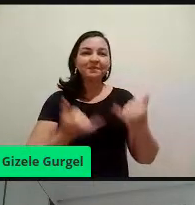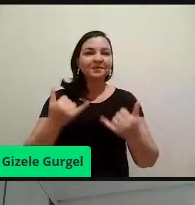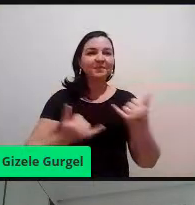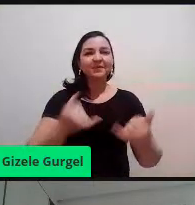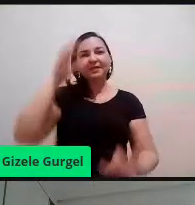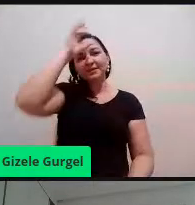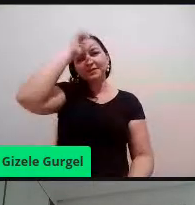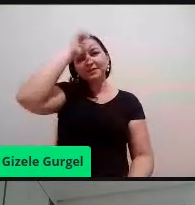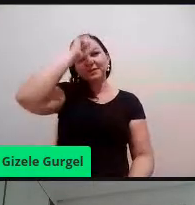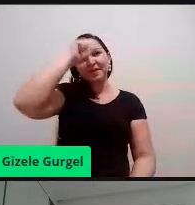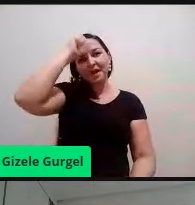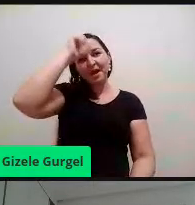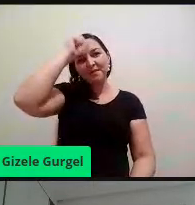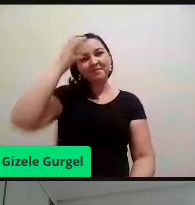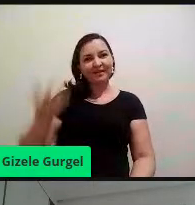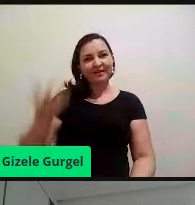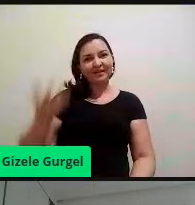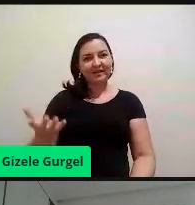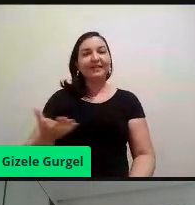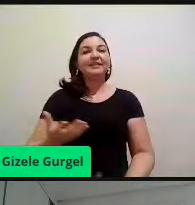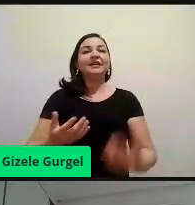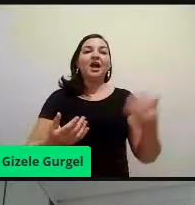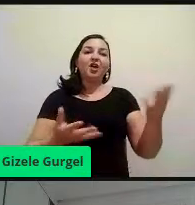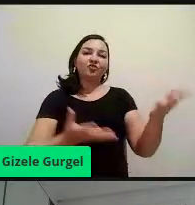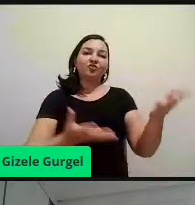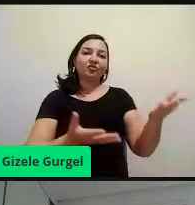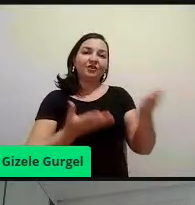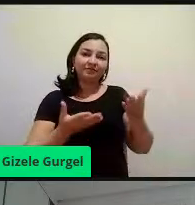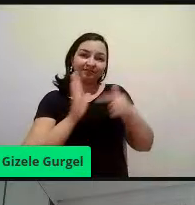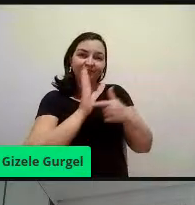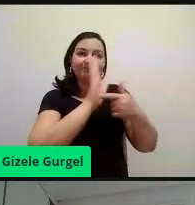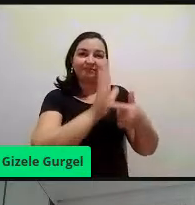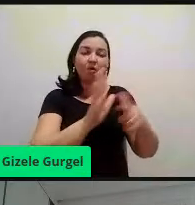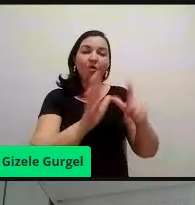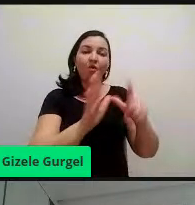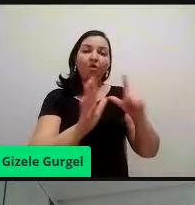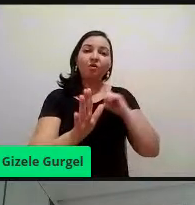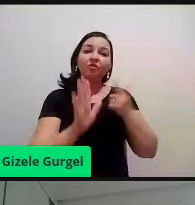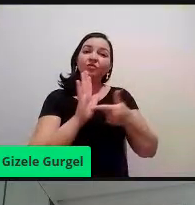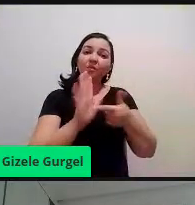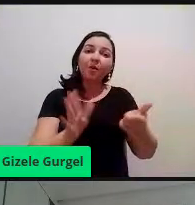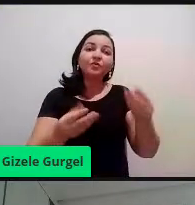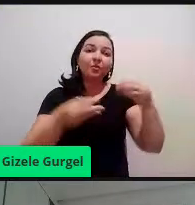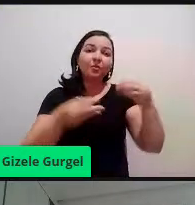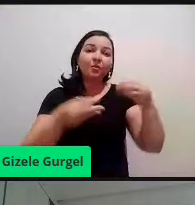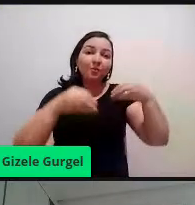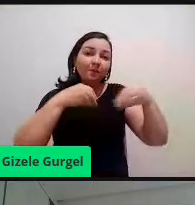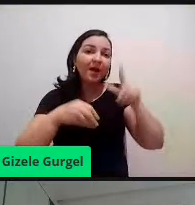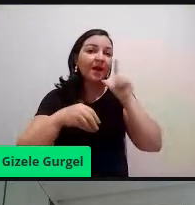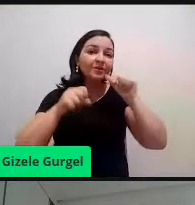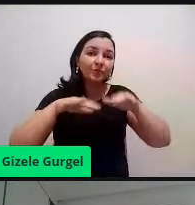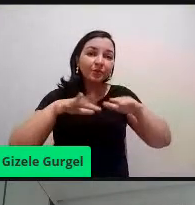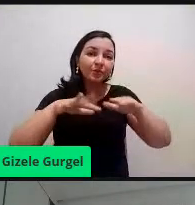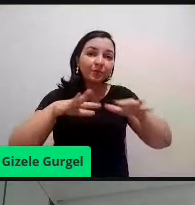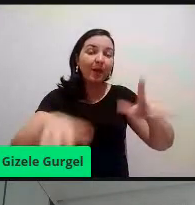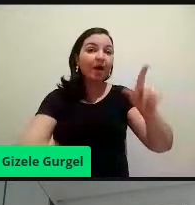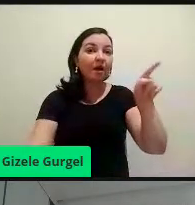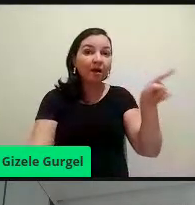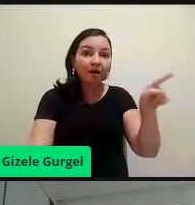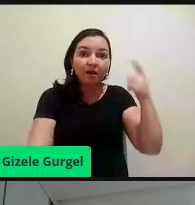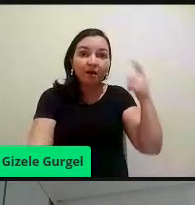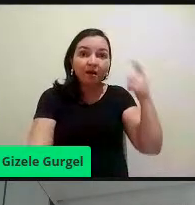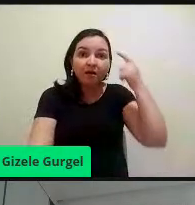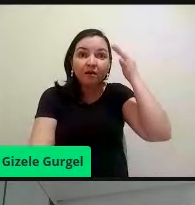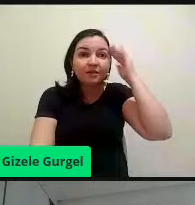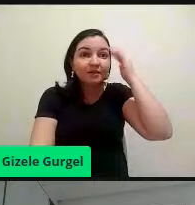descontraída, a gente aborda o impacto do plástico nos ambientes marinhos, que acreditem, mas eles entendem